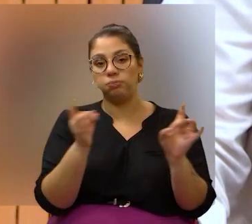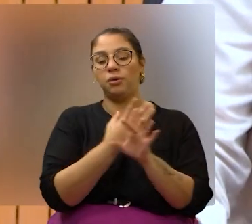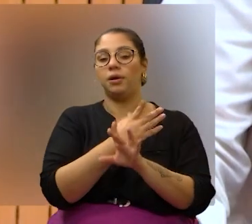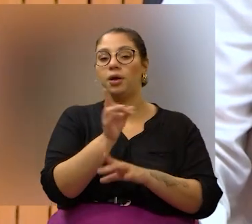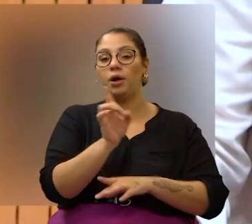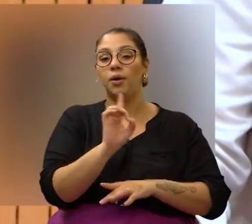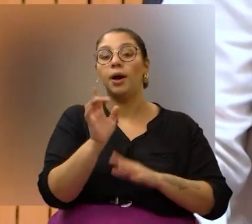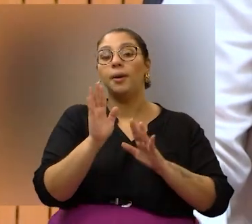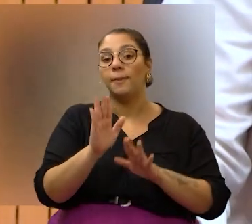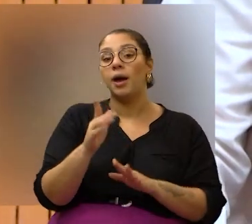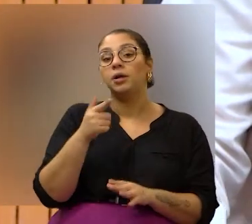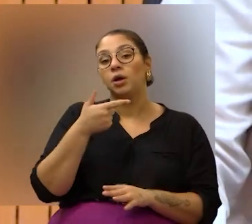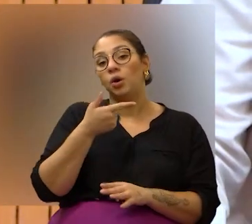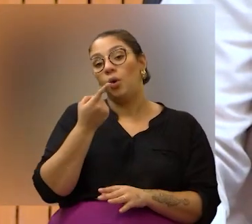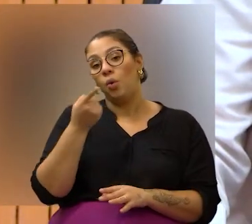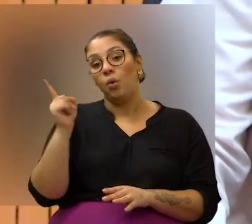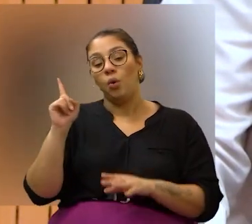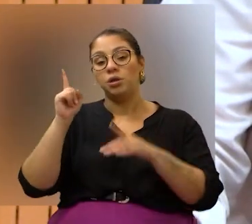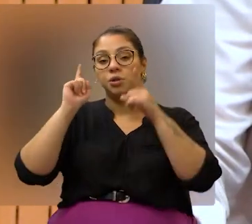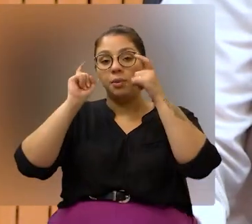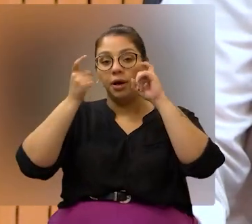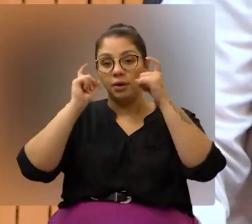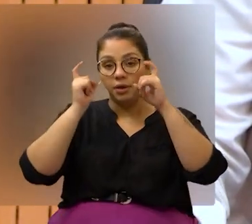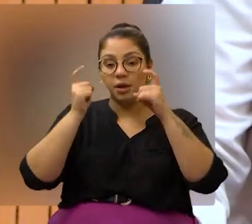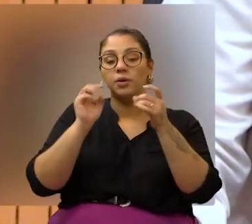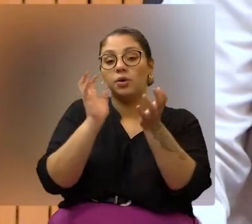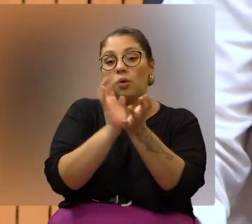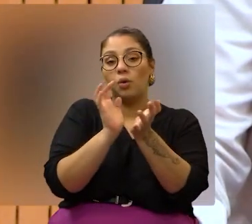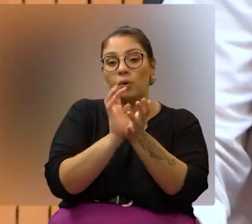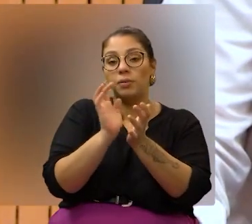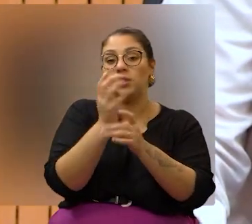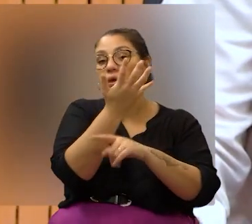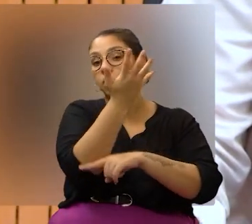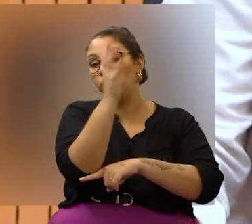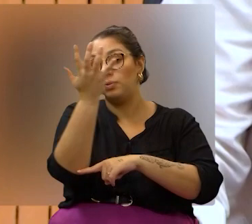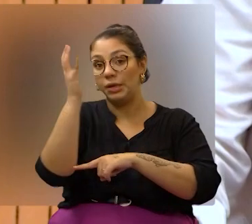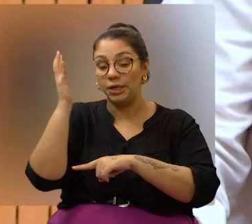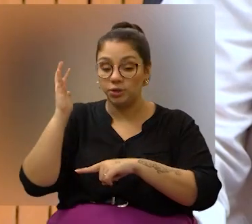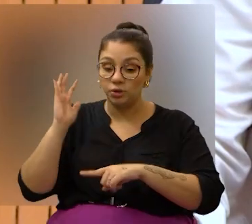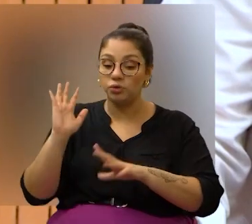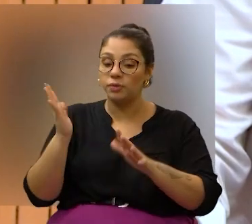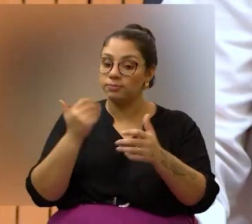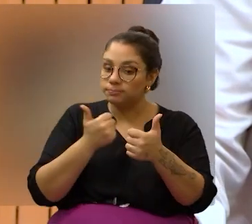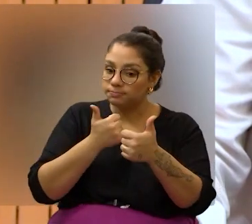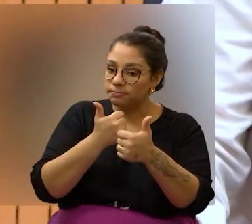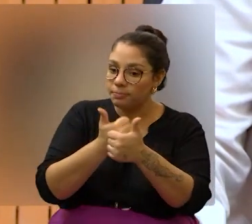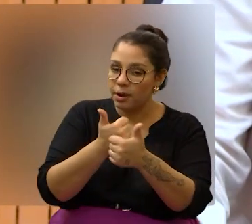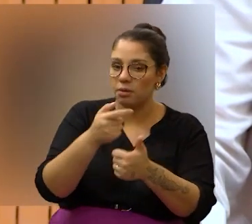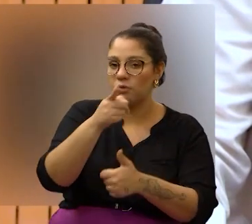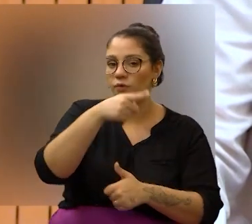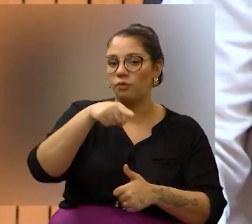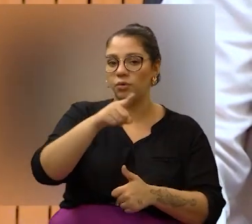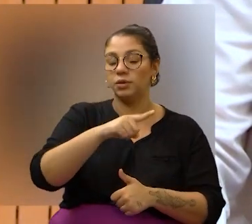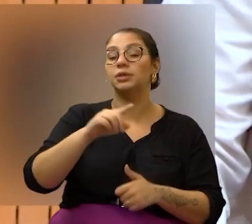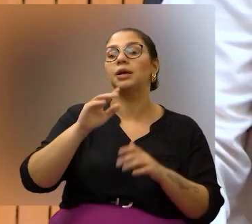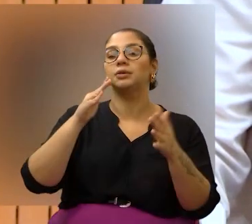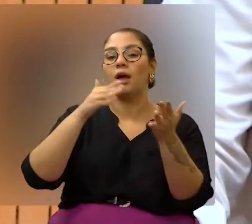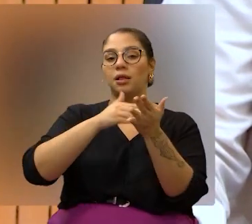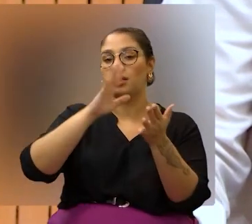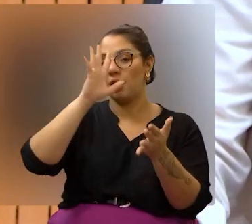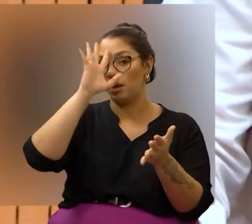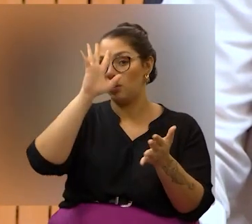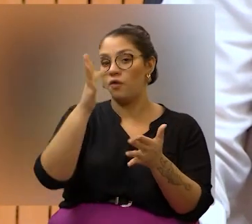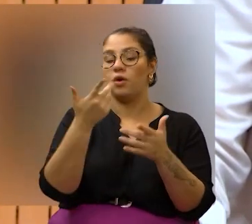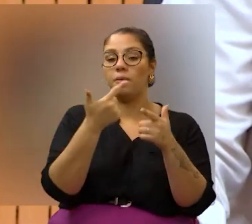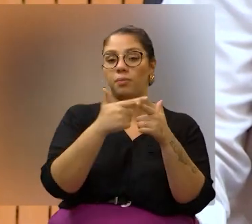mas como eu disse na última reunião, na entrega daquele relatório, a Comissão do Meio Ambiente vai ficar mais perto, mais junto de vocês, até que